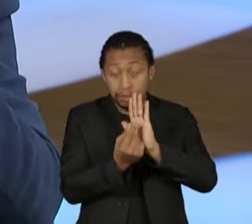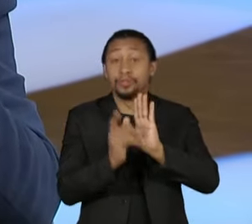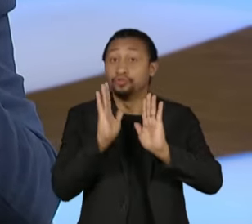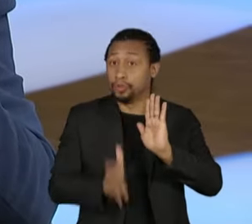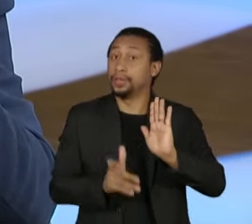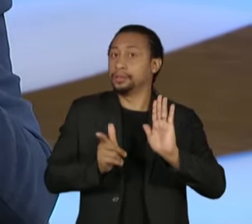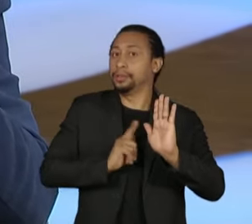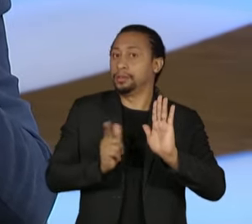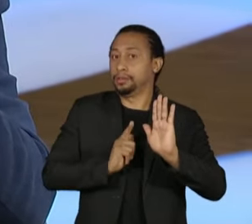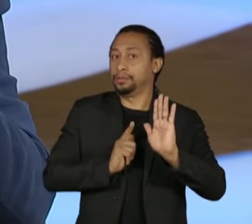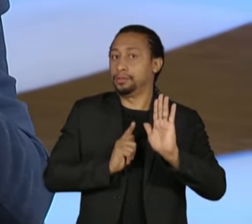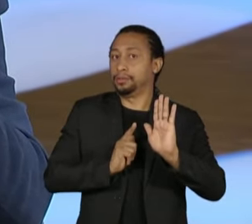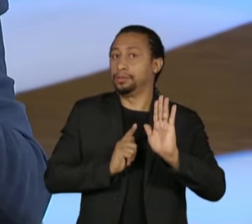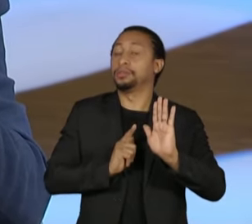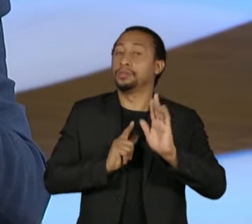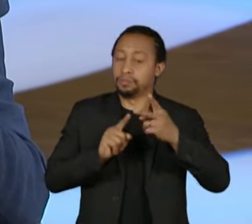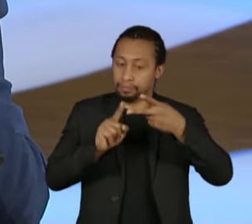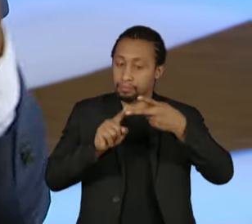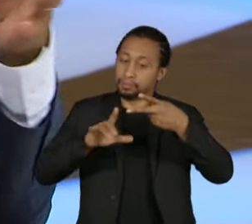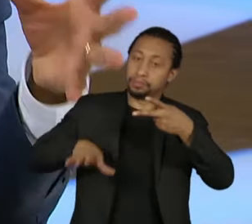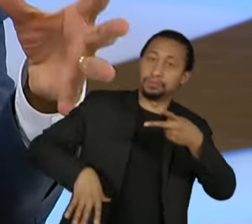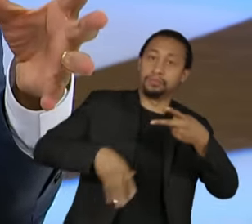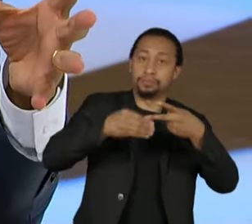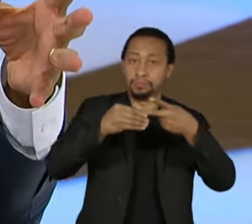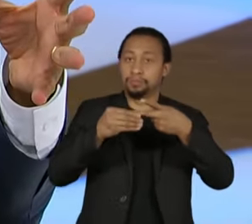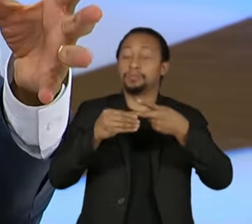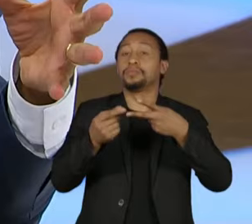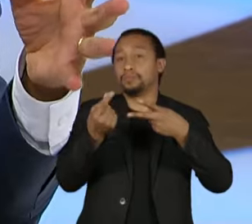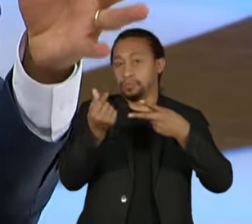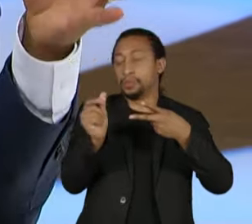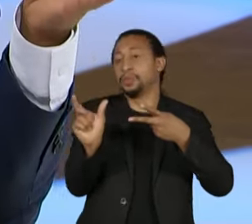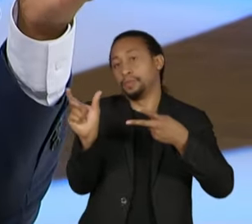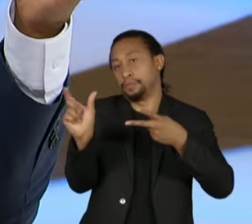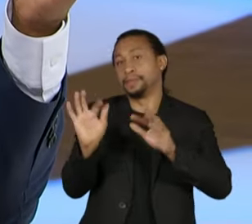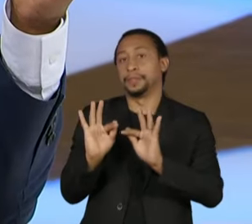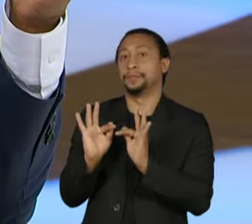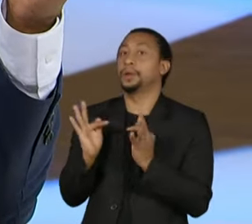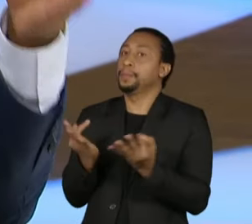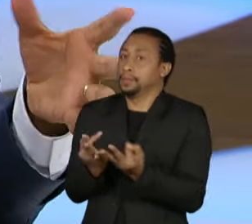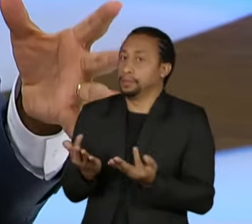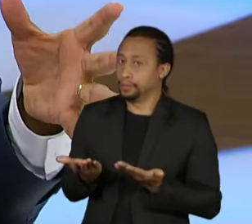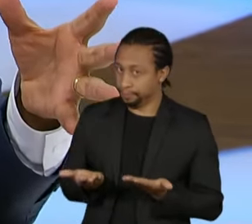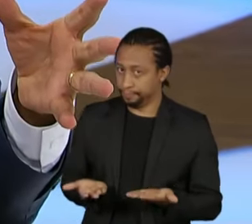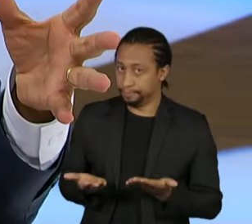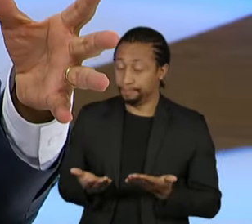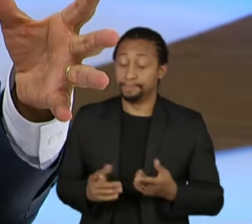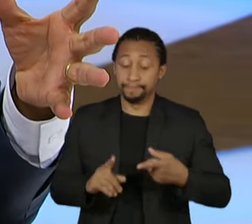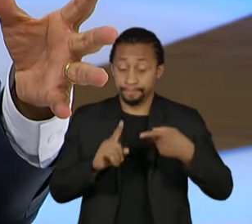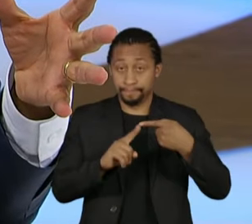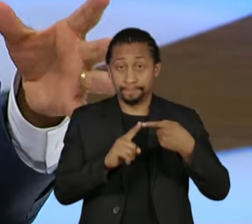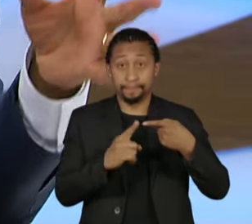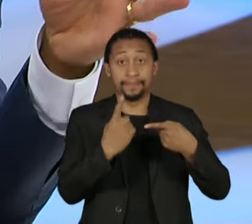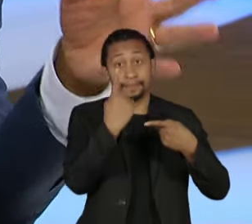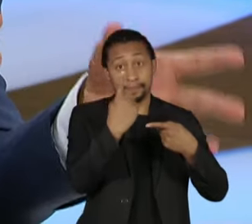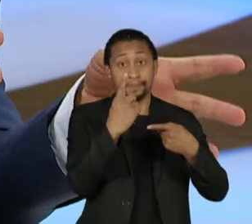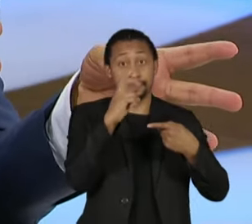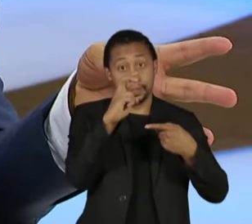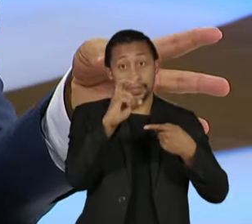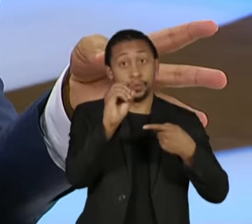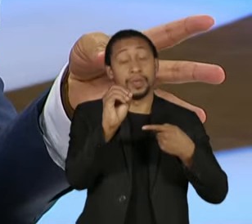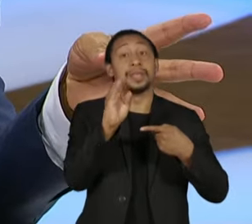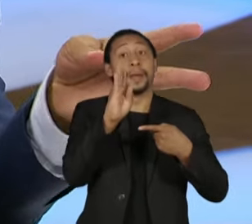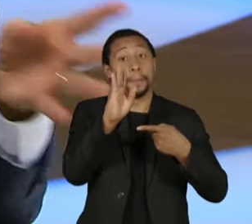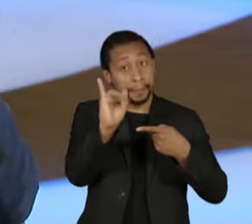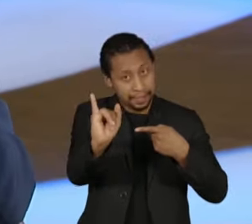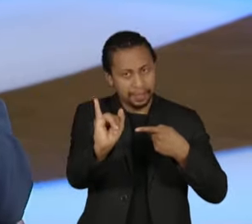do Bolsa Família, que, considerando os 150 bilhões para pagar os